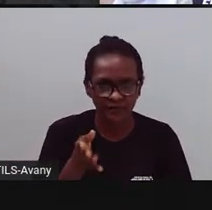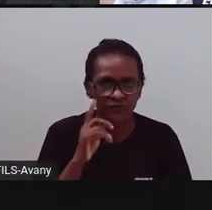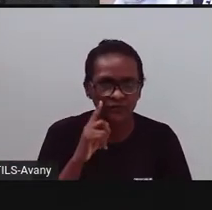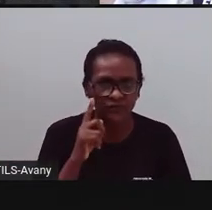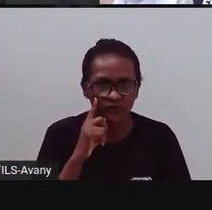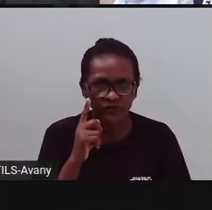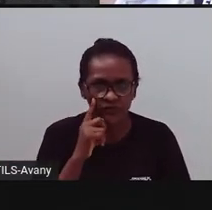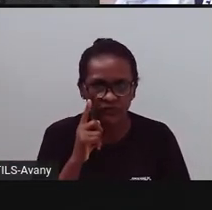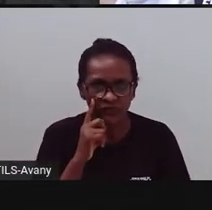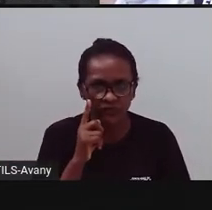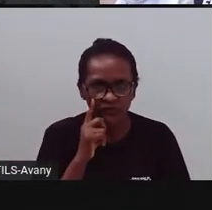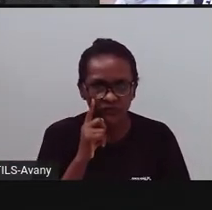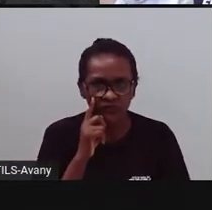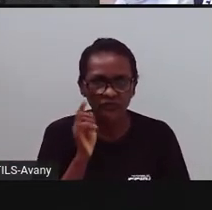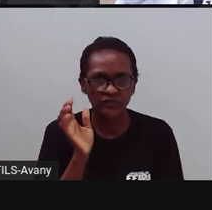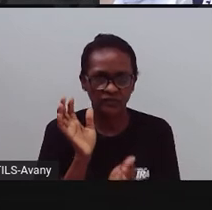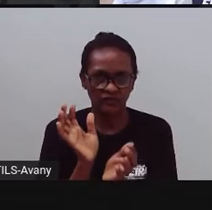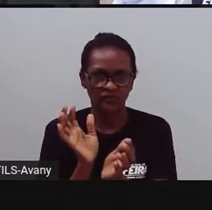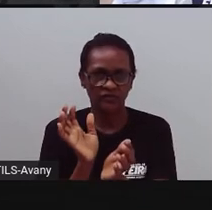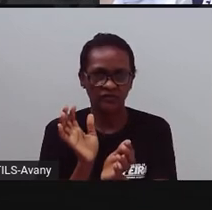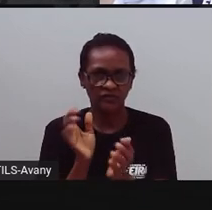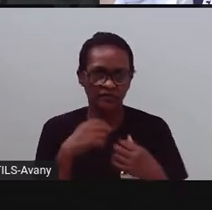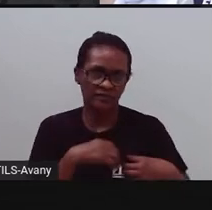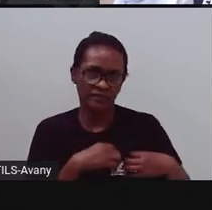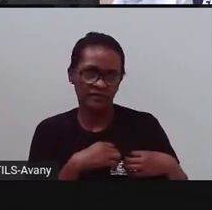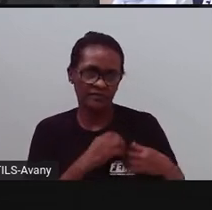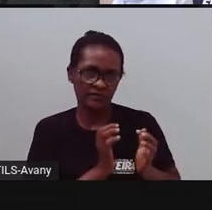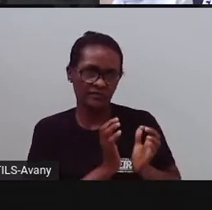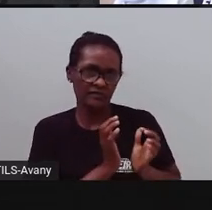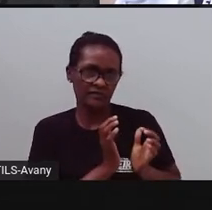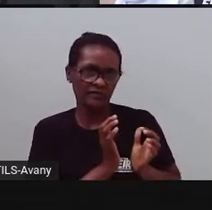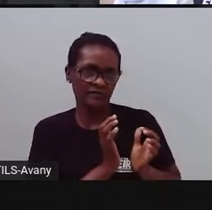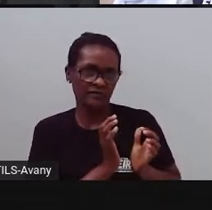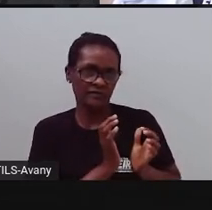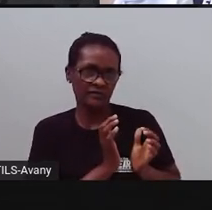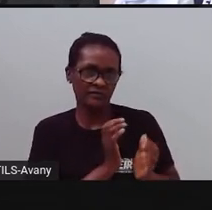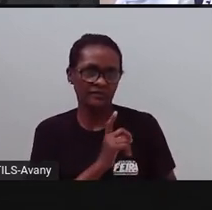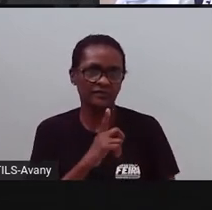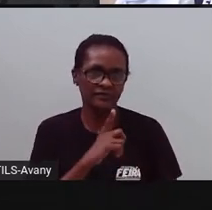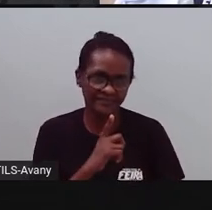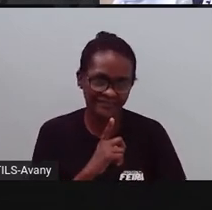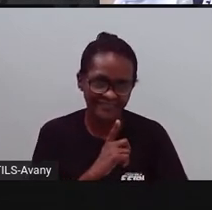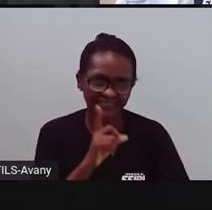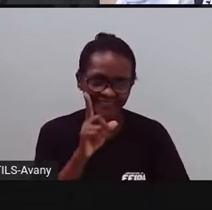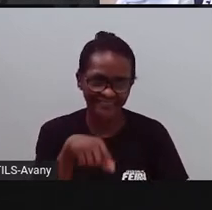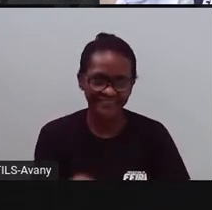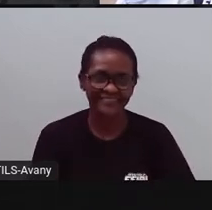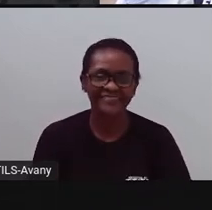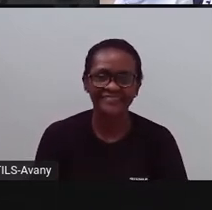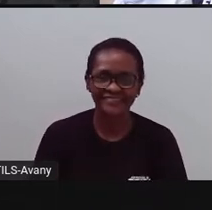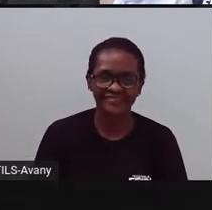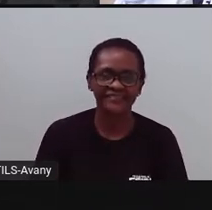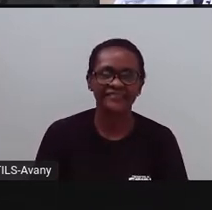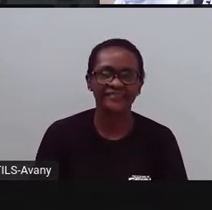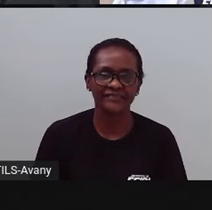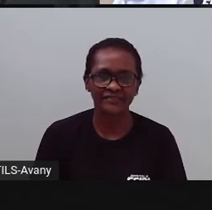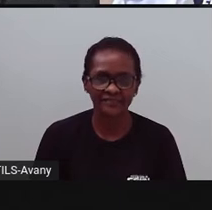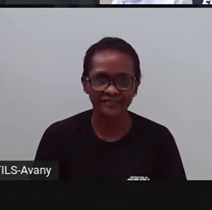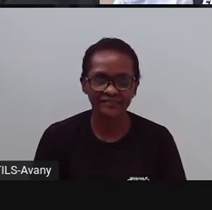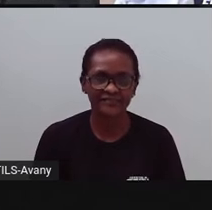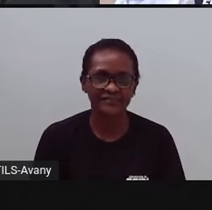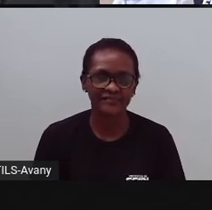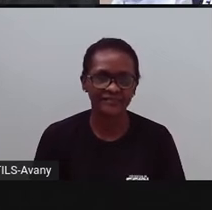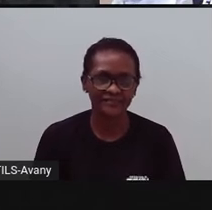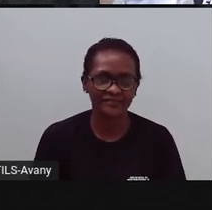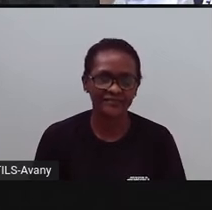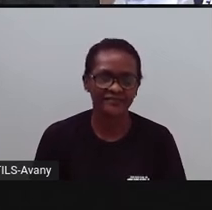brasão na farda da sua escola, né? Na farda da escola do município tem esse brasão, né? Que é